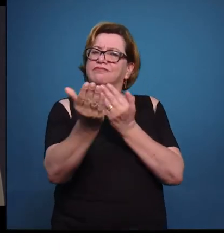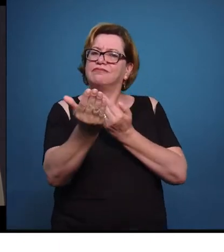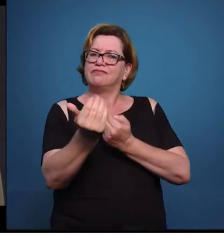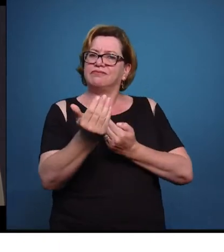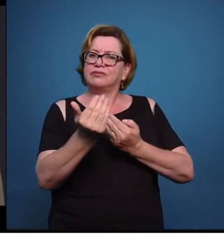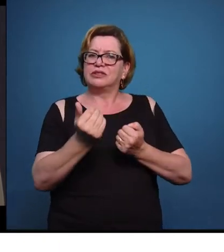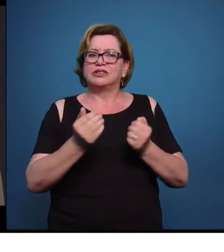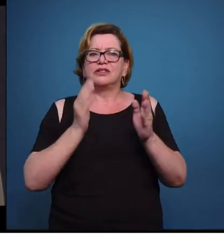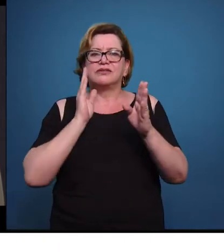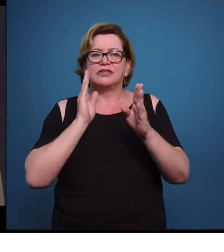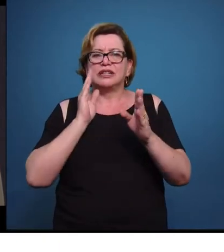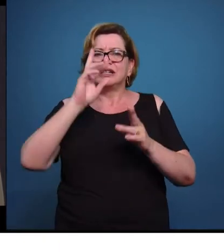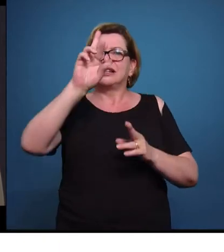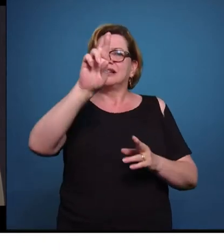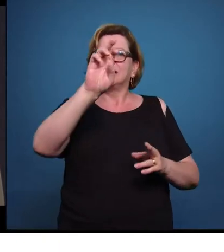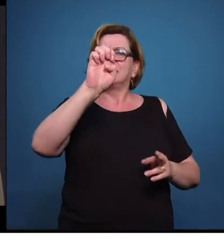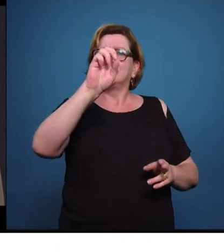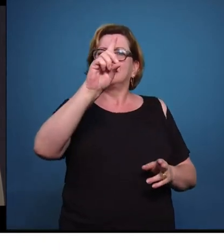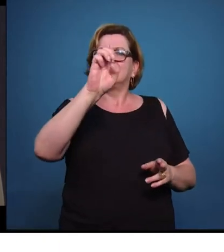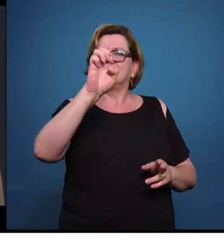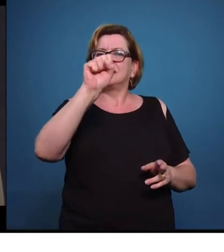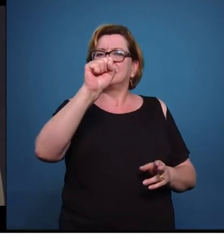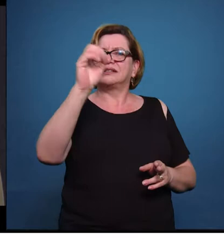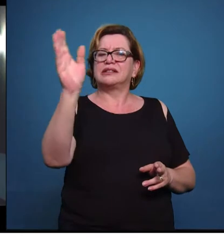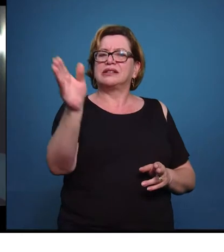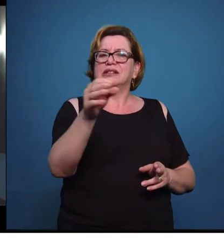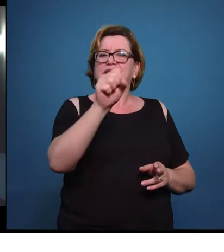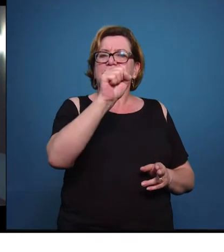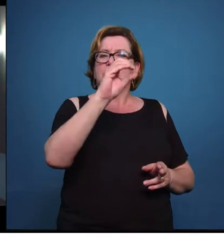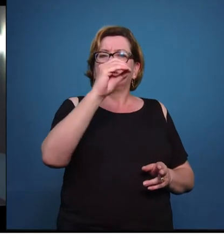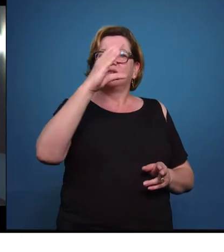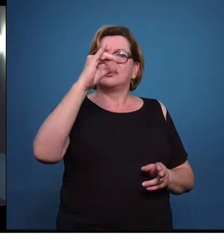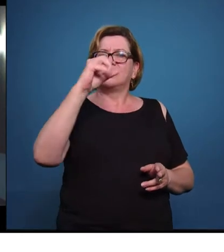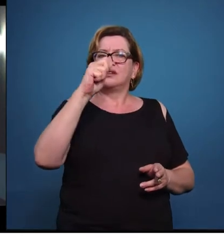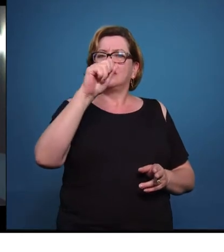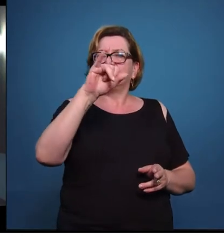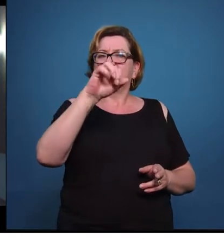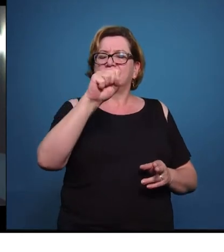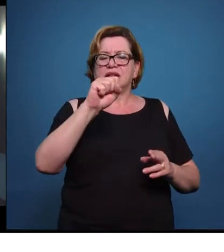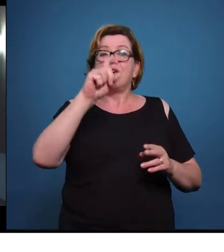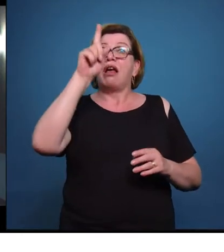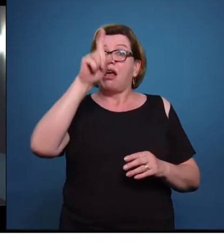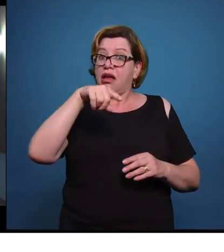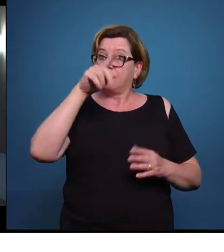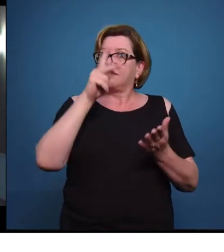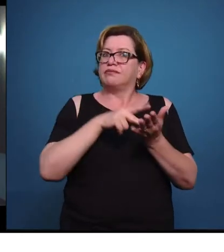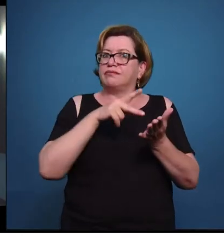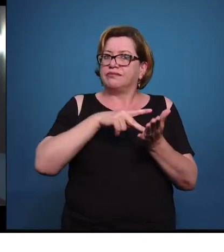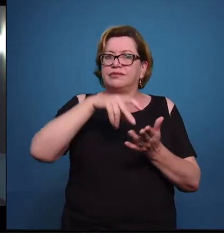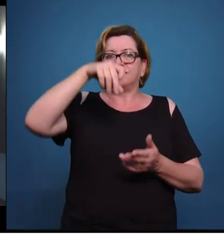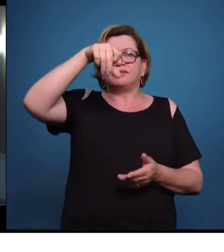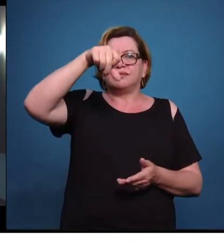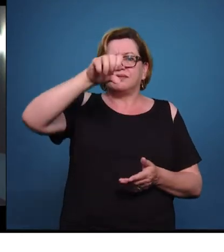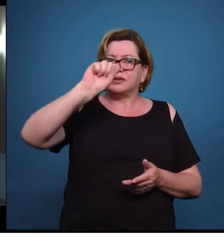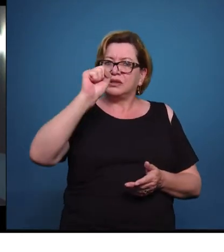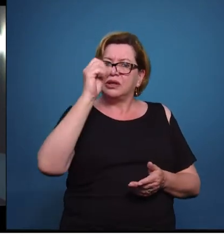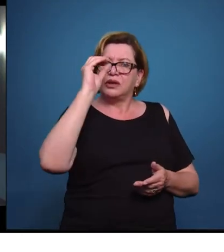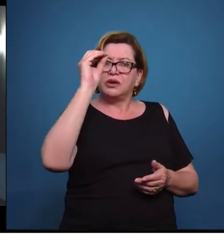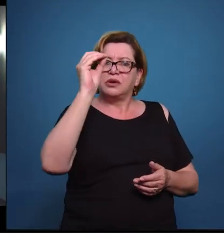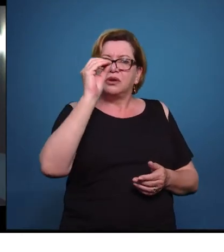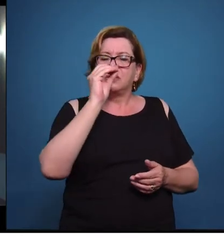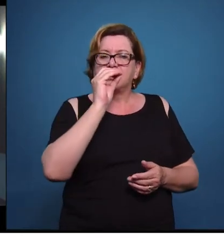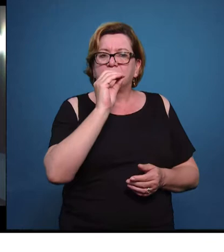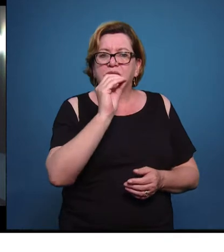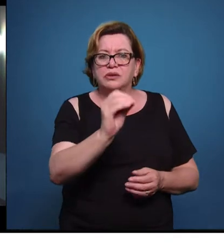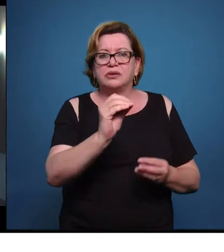nas redes sociais, de 14 a 16 anos de idade. E, de fato, 98% da pesquisa que nós chegamos ao